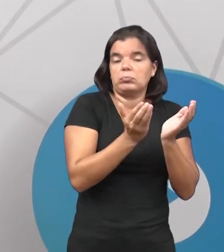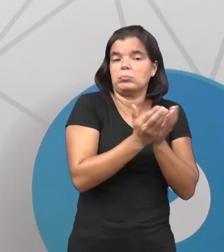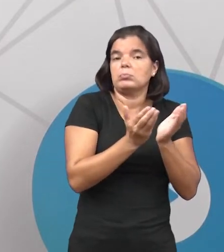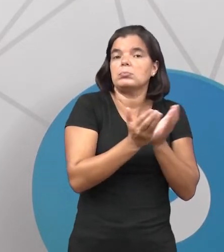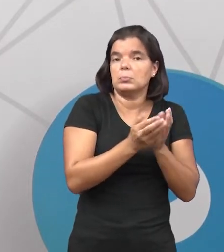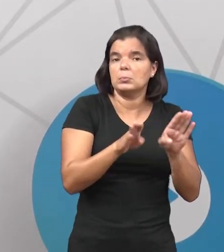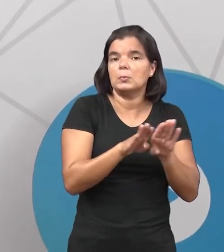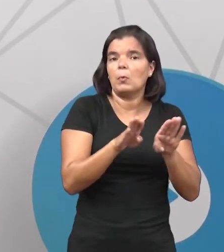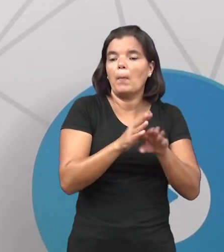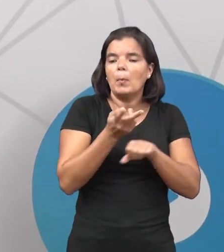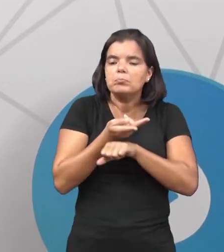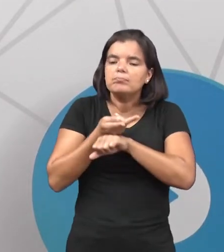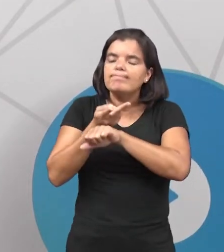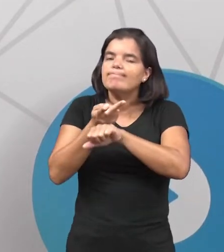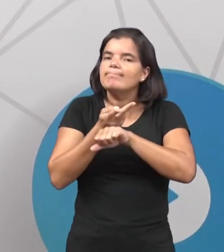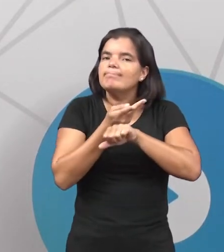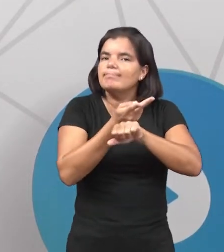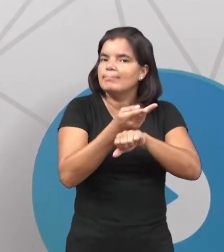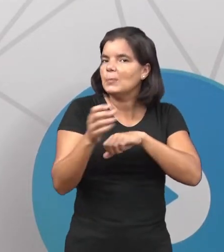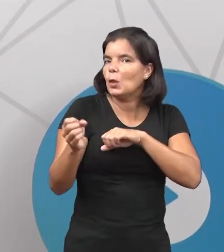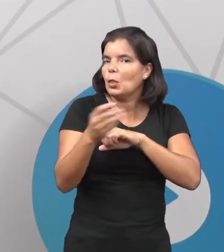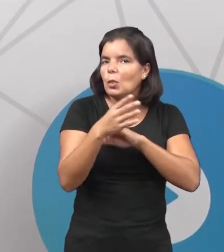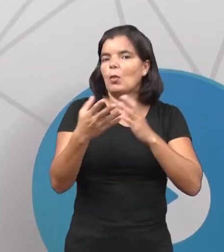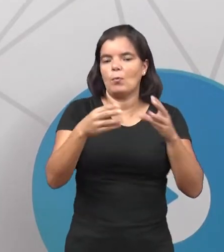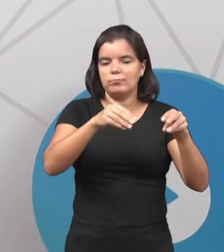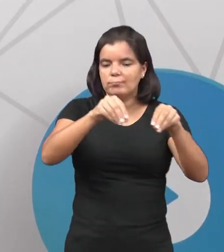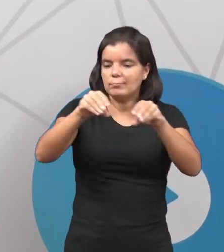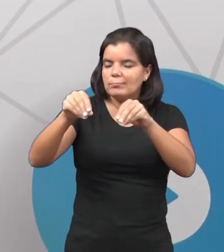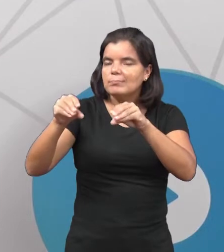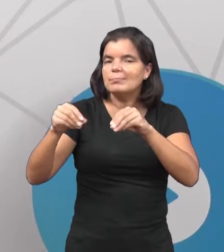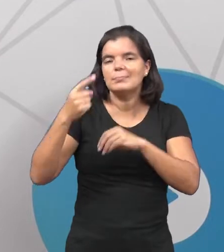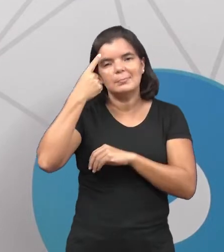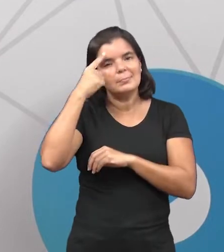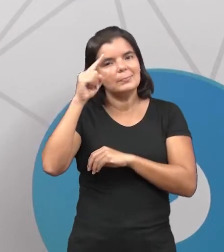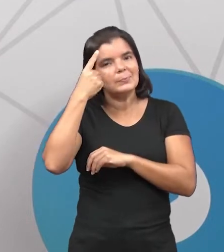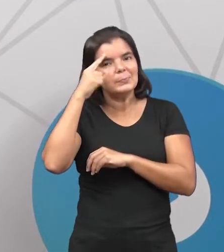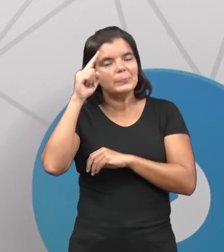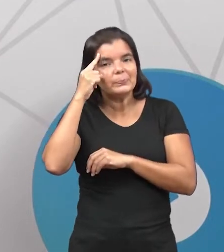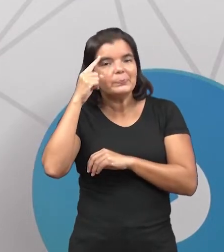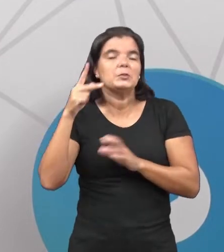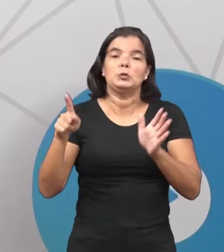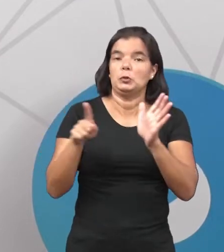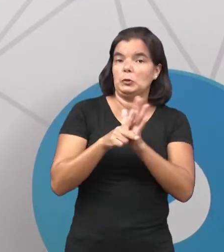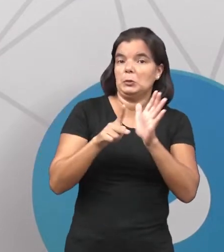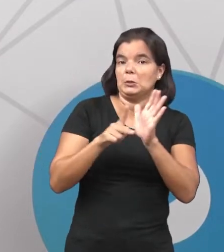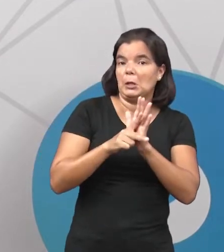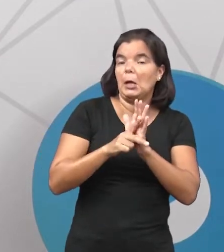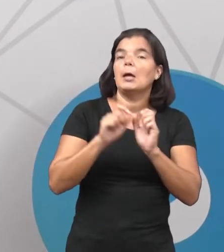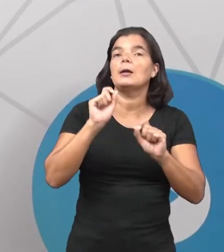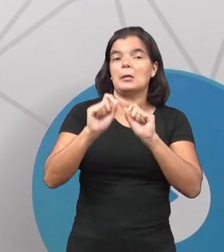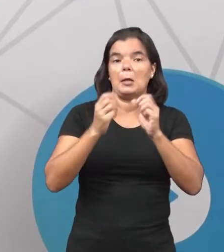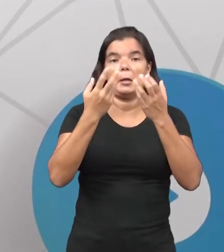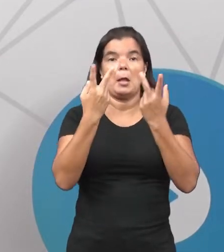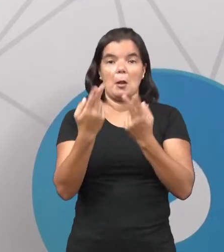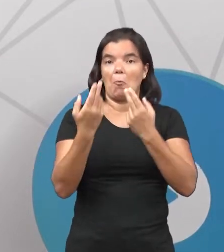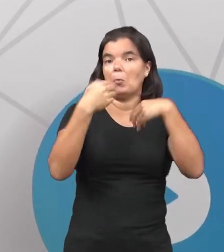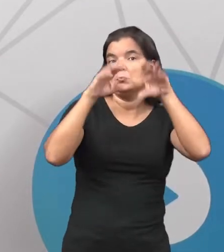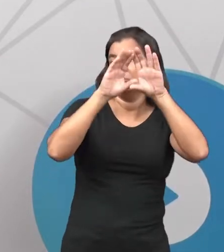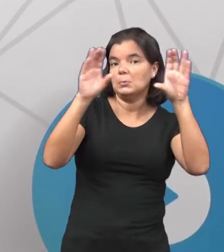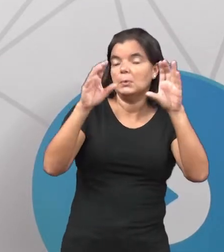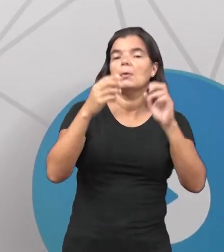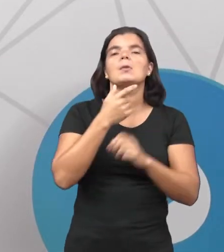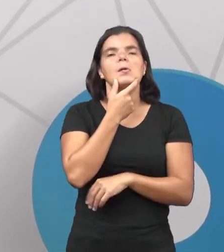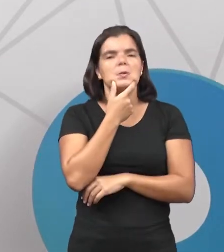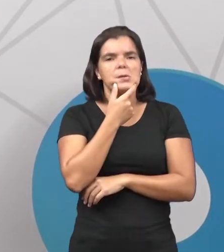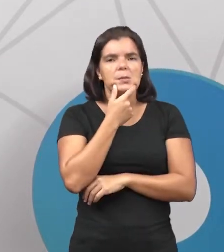período procuravam novas terras. Aquela ideia de terra prometida, enfim. Então, a Inglaterra